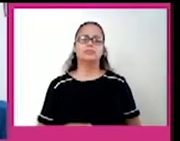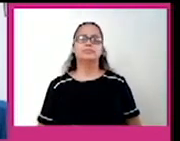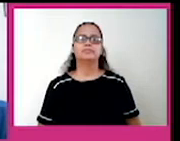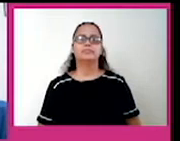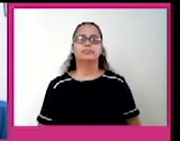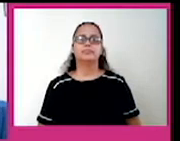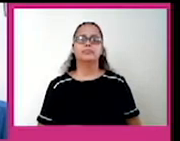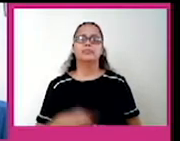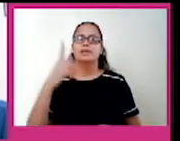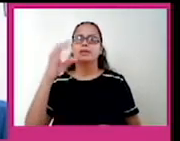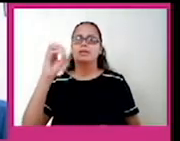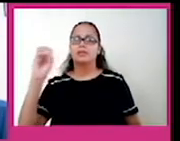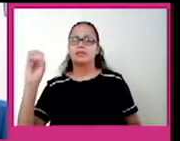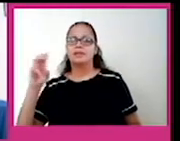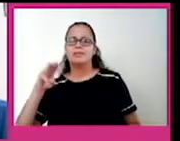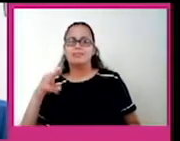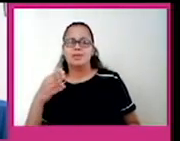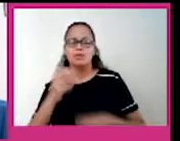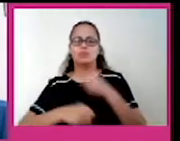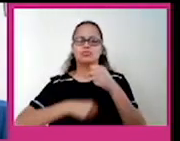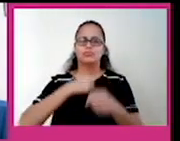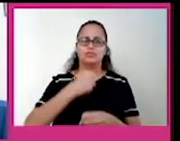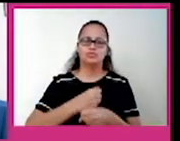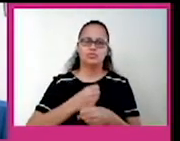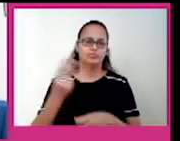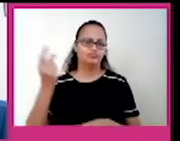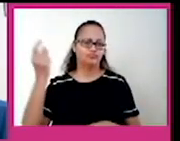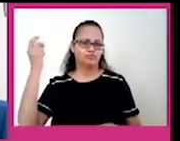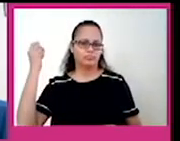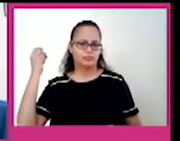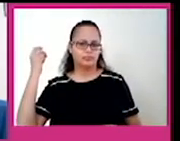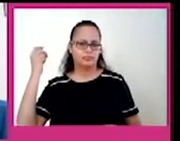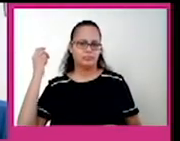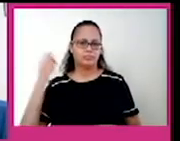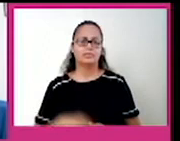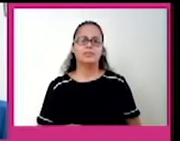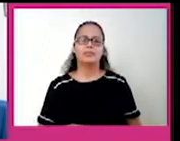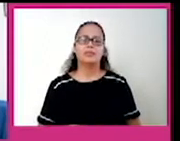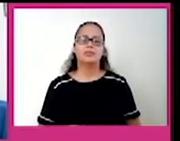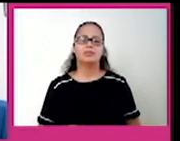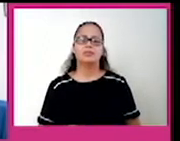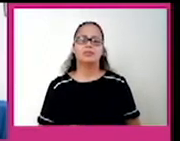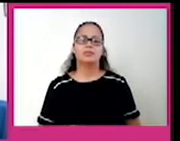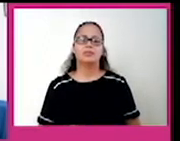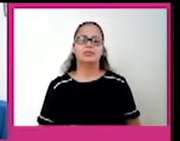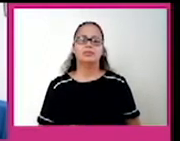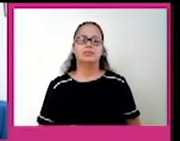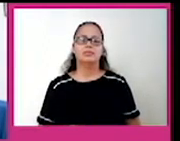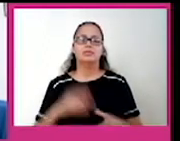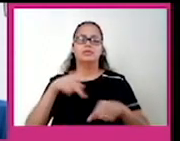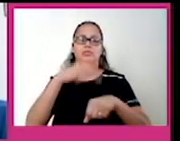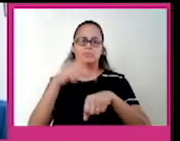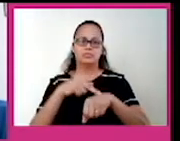tem cerca de 100 milhões de anos, e as altitudes em torno de 4 mil metros. Então, a cordilheira oriental, ela fica aí na região mais